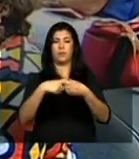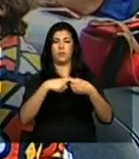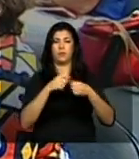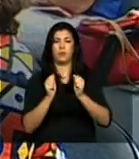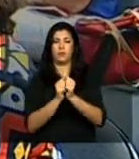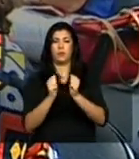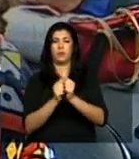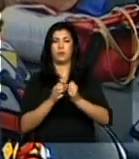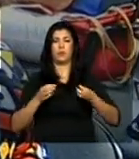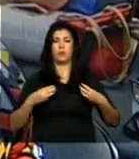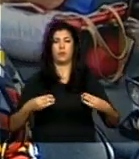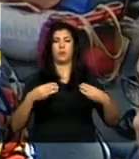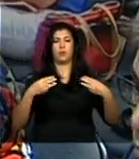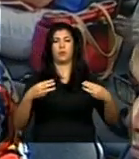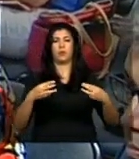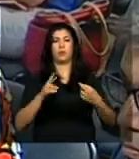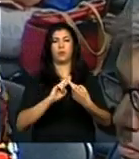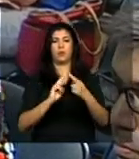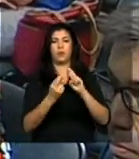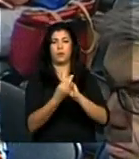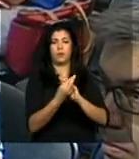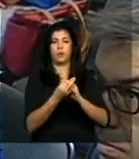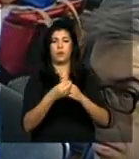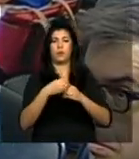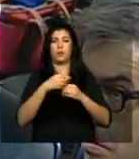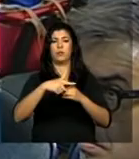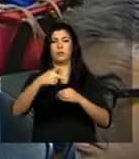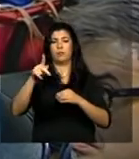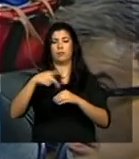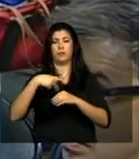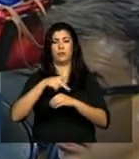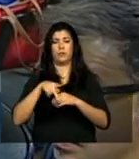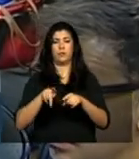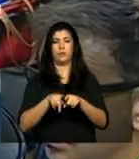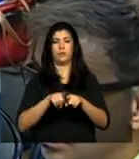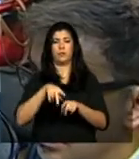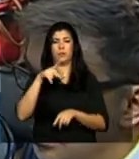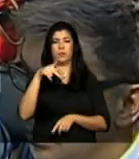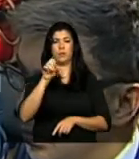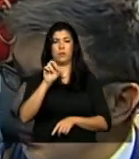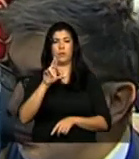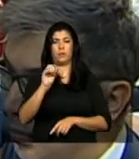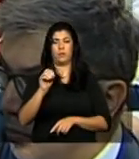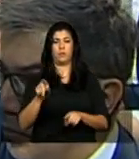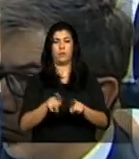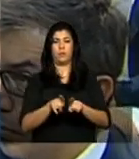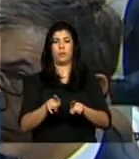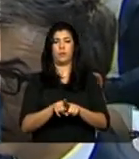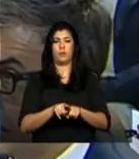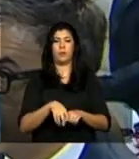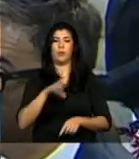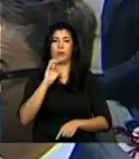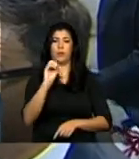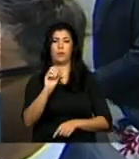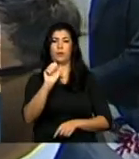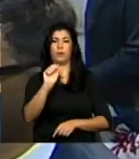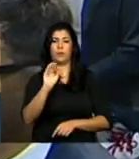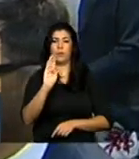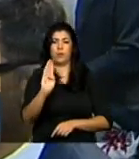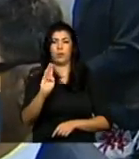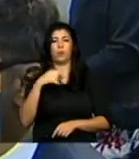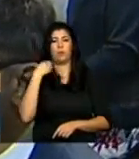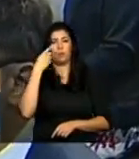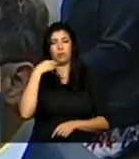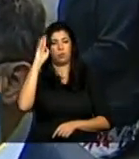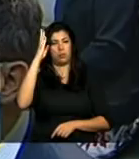das Relações Exteriores o Pedro Saldanha temos a Ordem dos Advogados do Brasil aqui representado pelo doutor